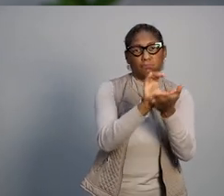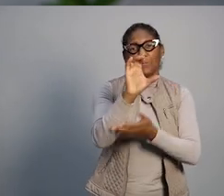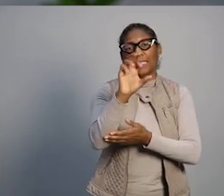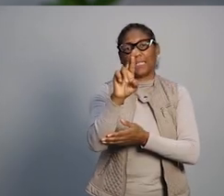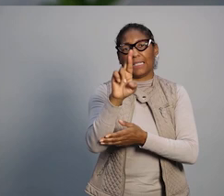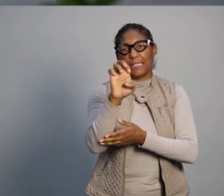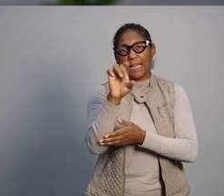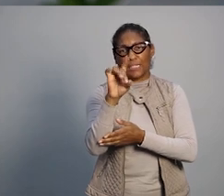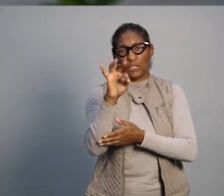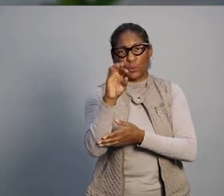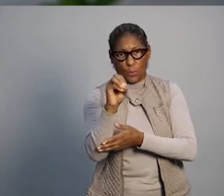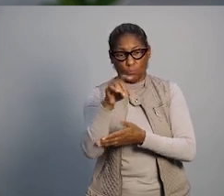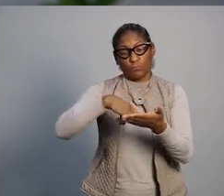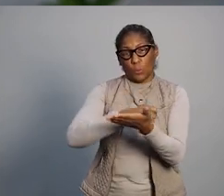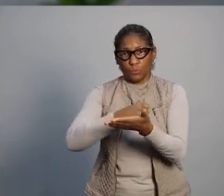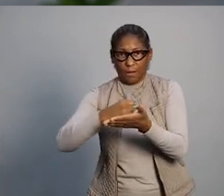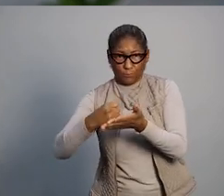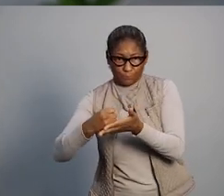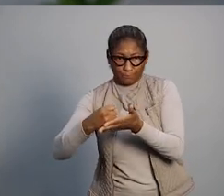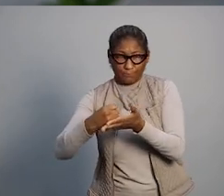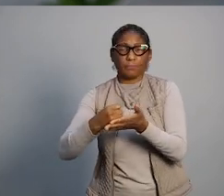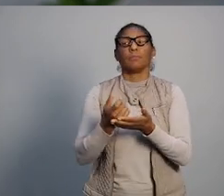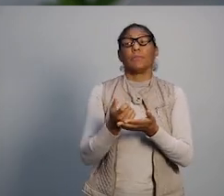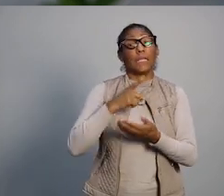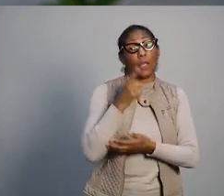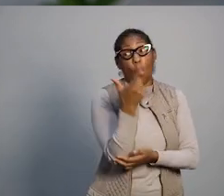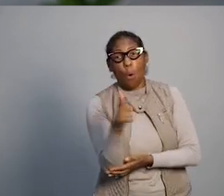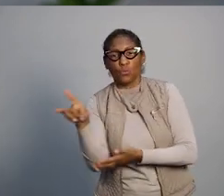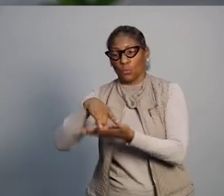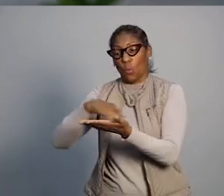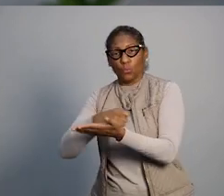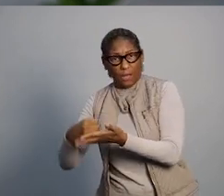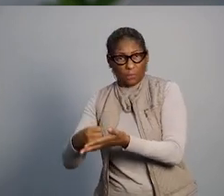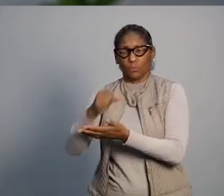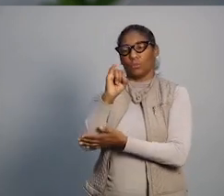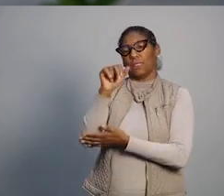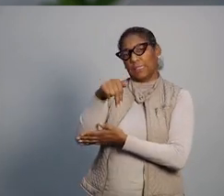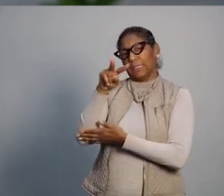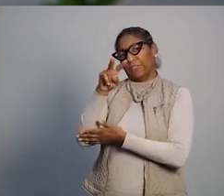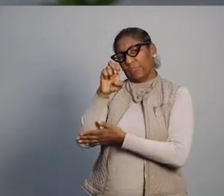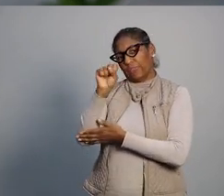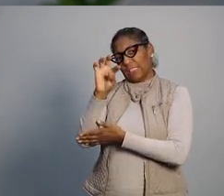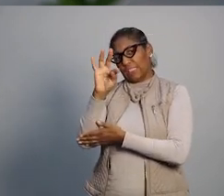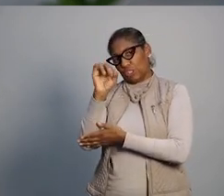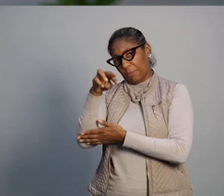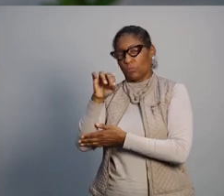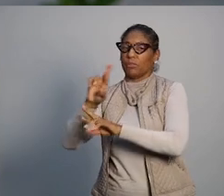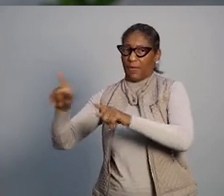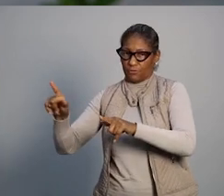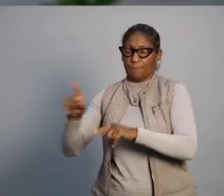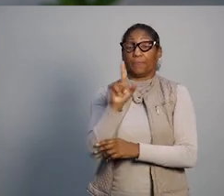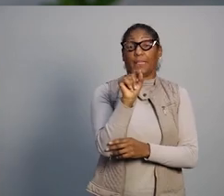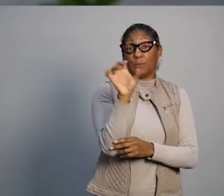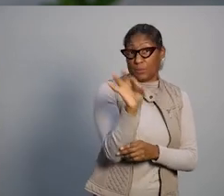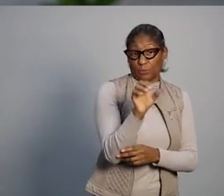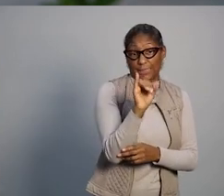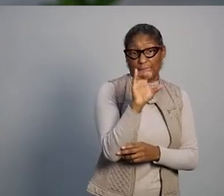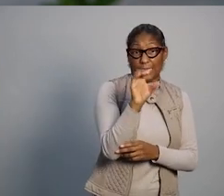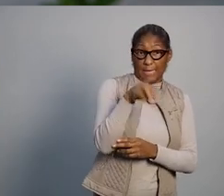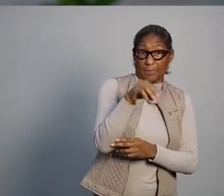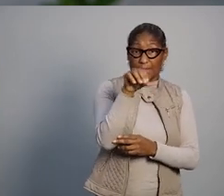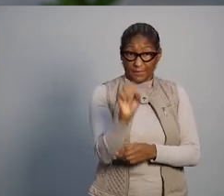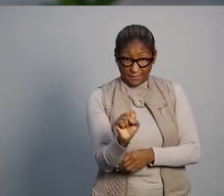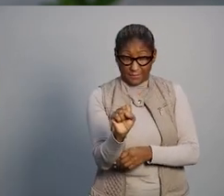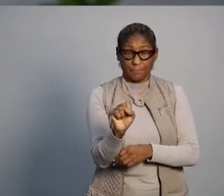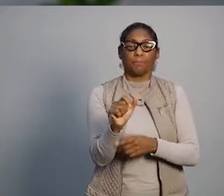créditos presumidos não contratuais, exceto aqueles que são oriundos de contratos de investimento. E 10% sobre o